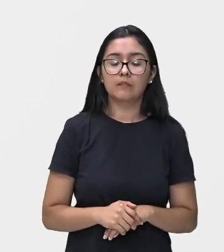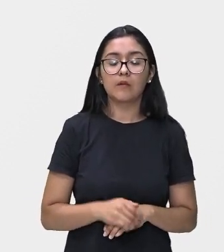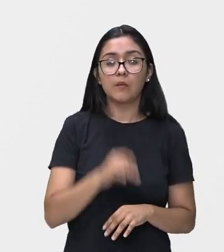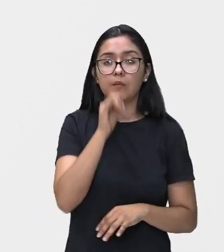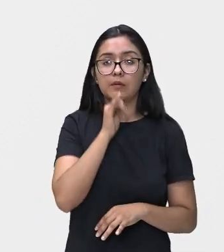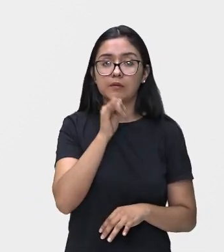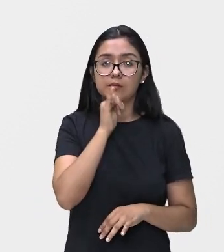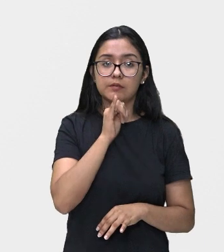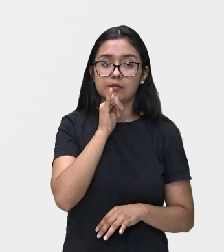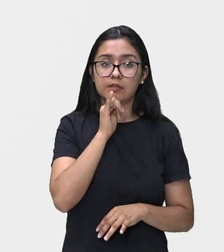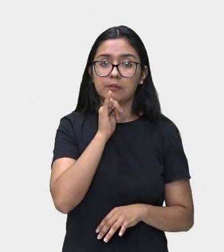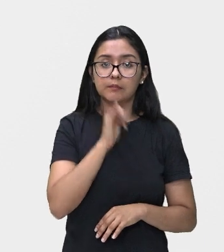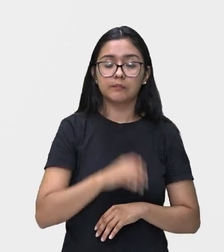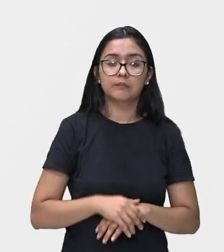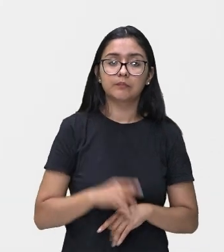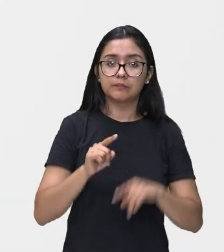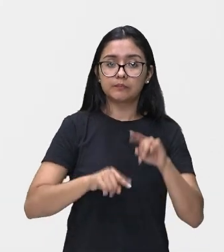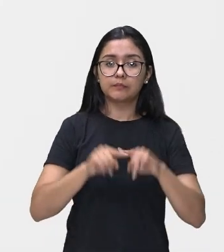seja, instrumento de corda.